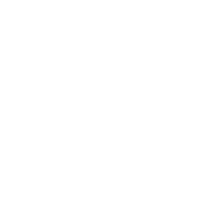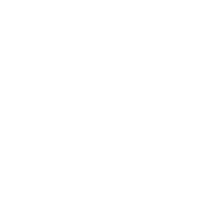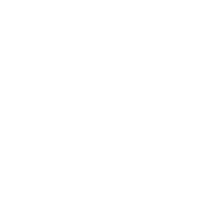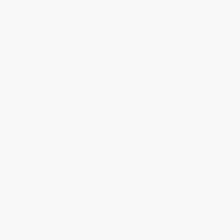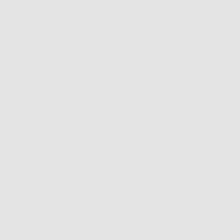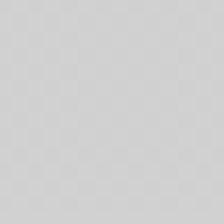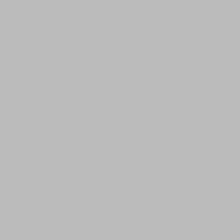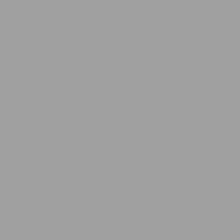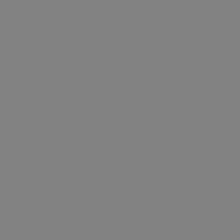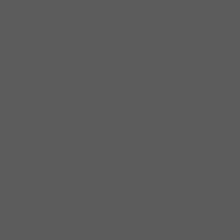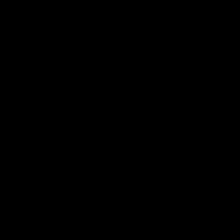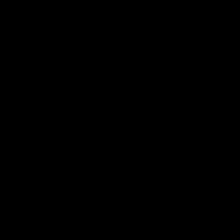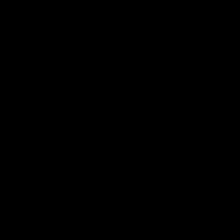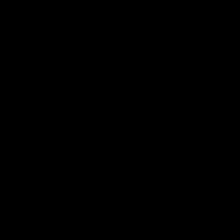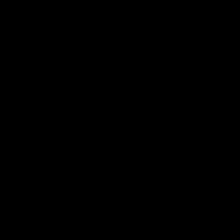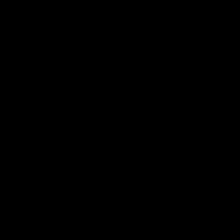tchau.